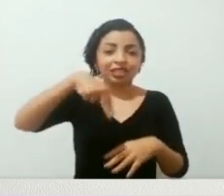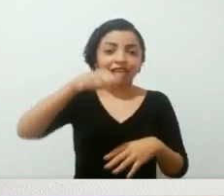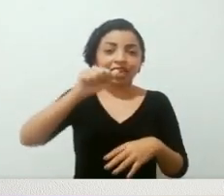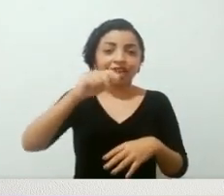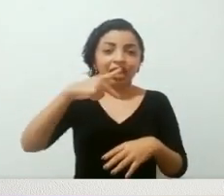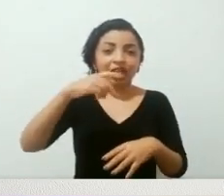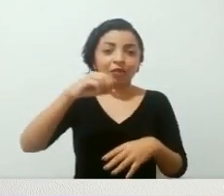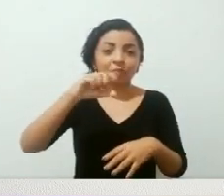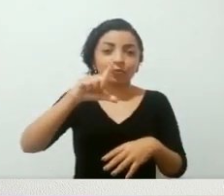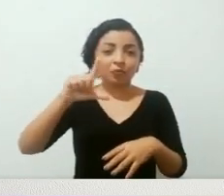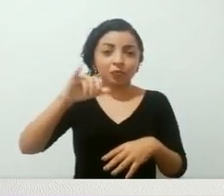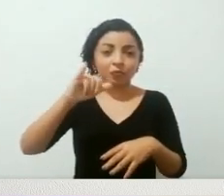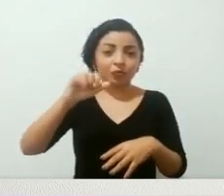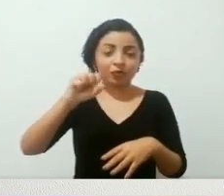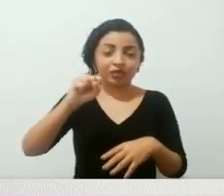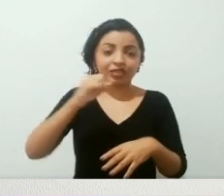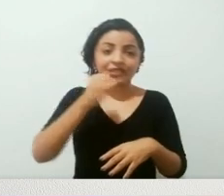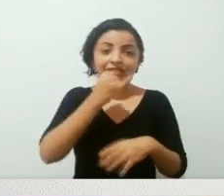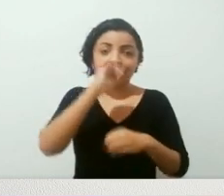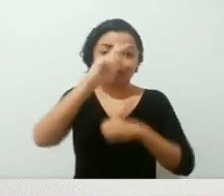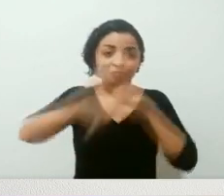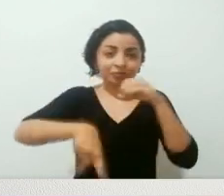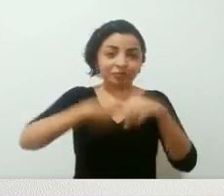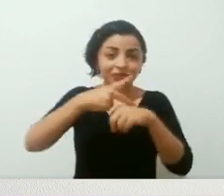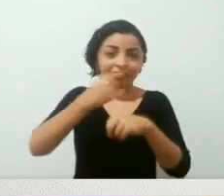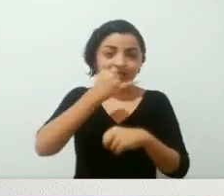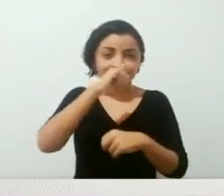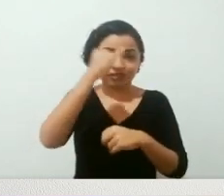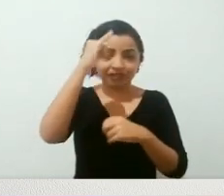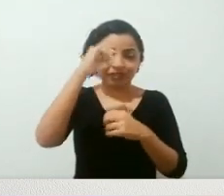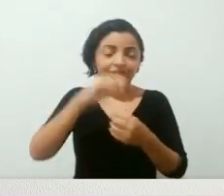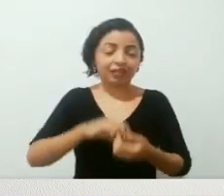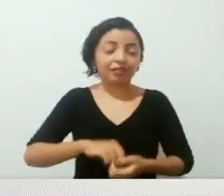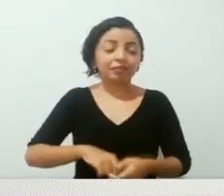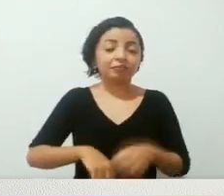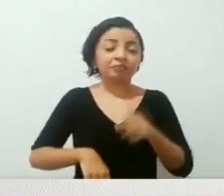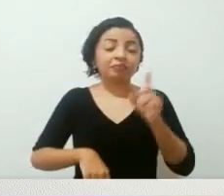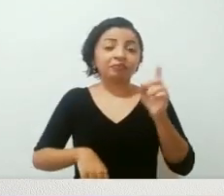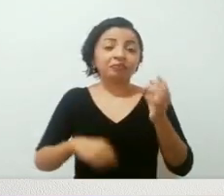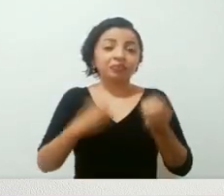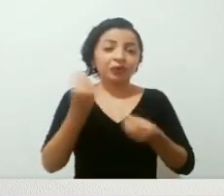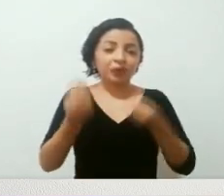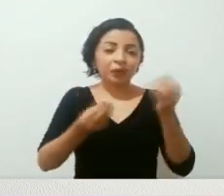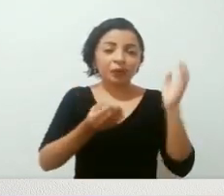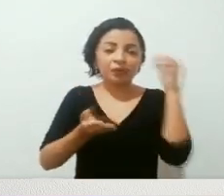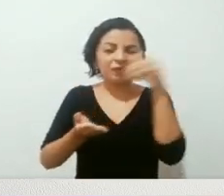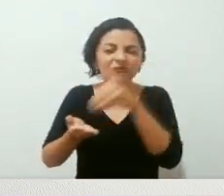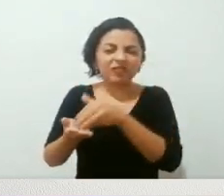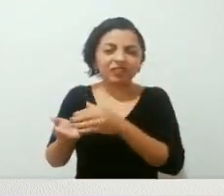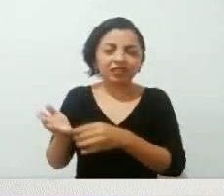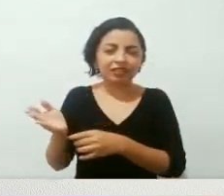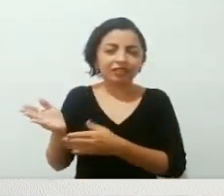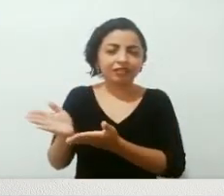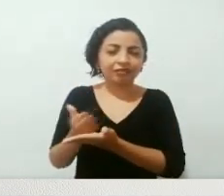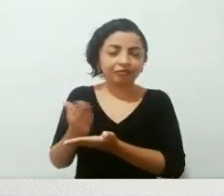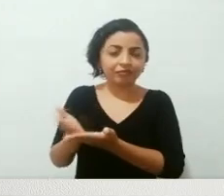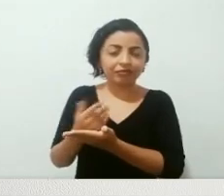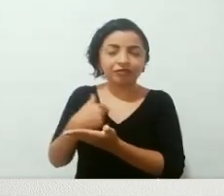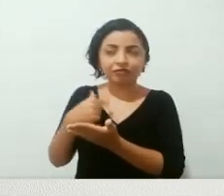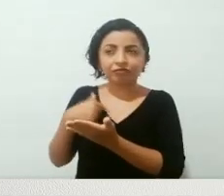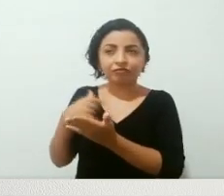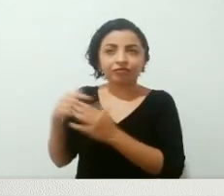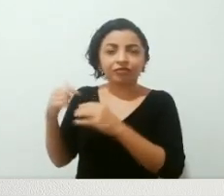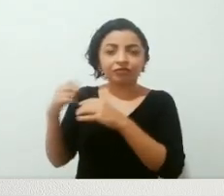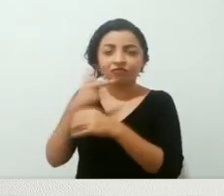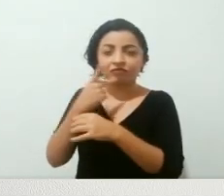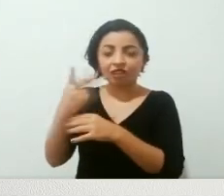Lenu, e ela vai narrando através de um texto muito realista e muito pessimista também. Lá, mais pro final do livro, ela até faz uma citação que eu marquei